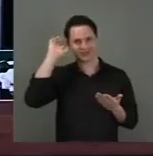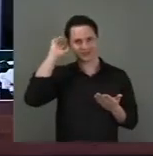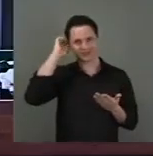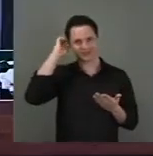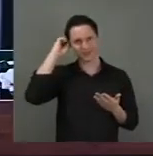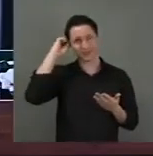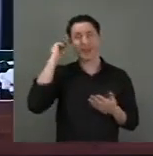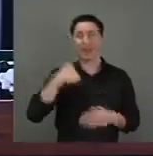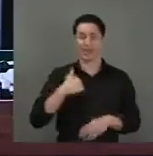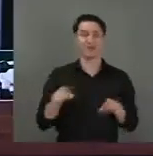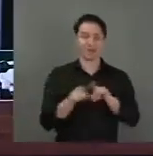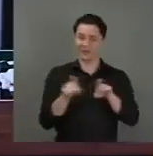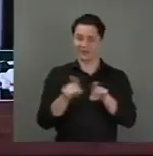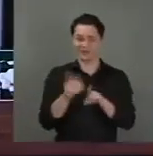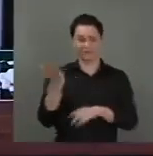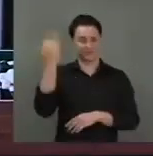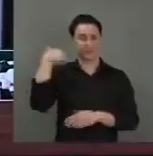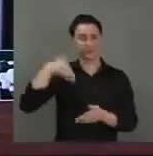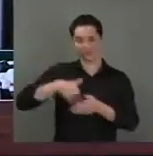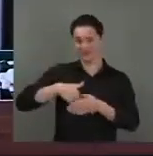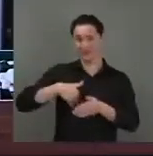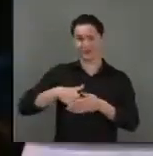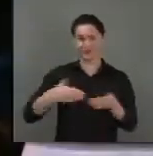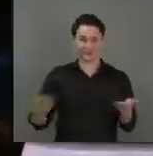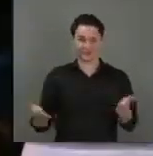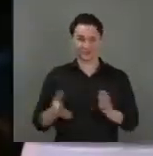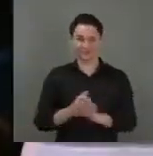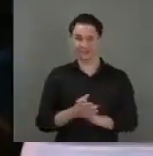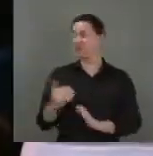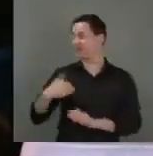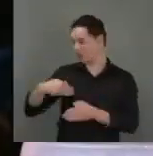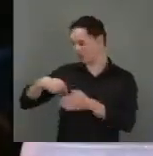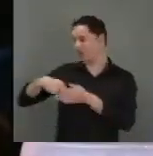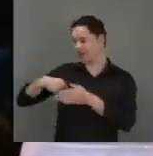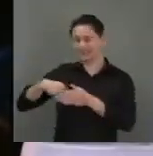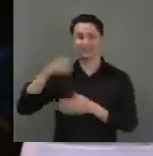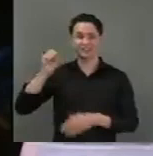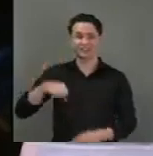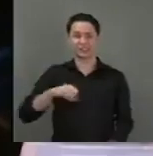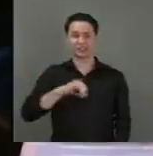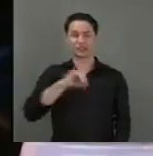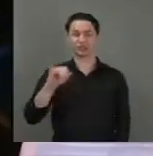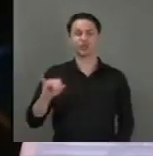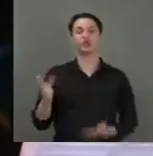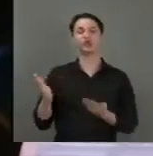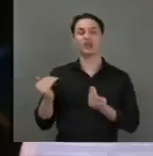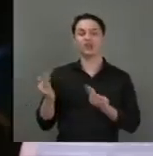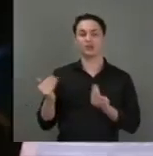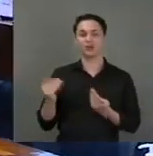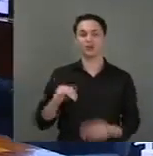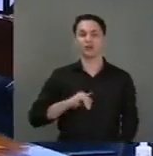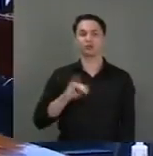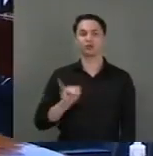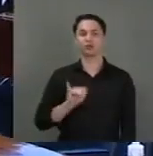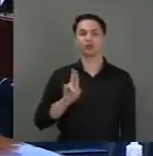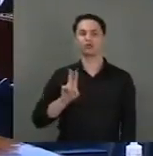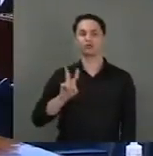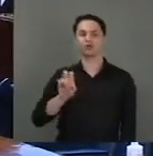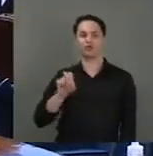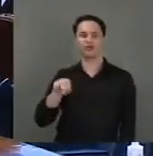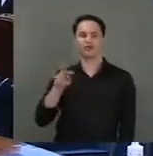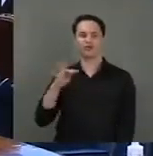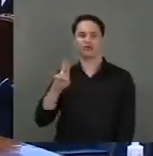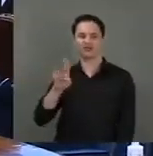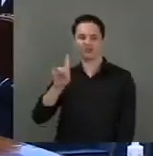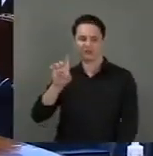Eu também fui jogador de futebol, mesmo na universidade. E joguei também no juvenil do Juventude. Aí pra